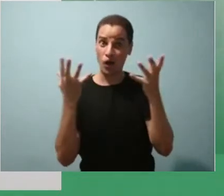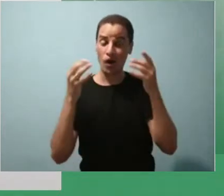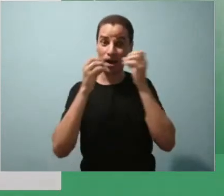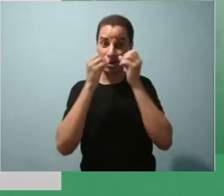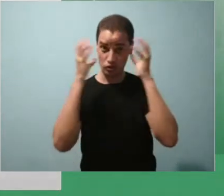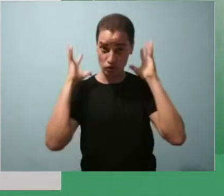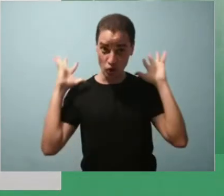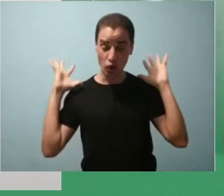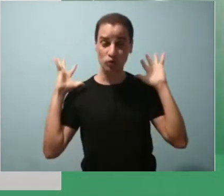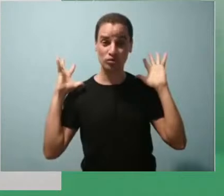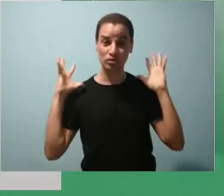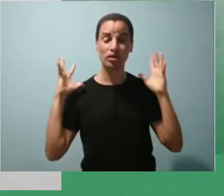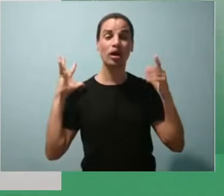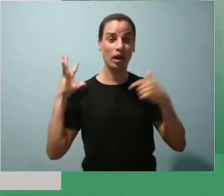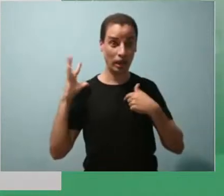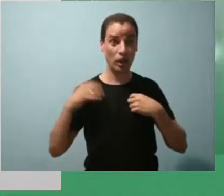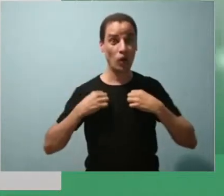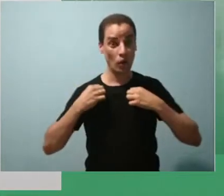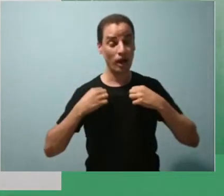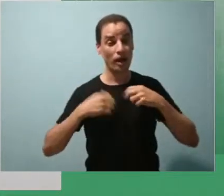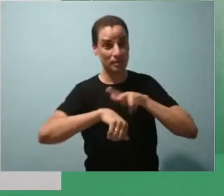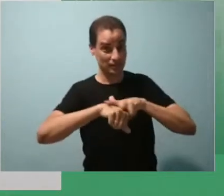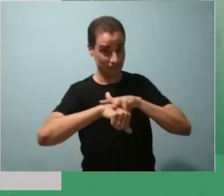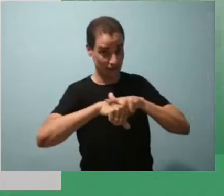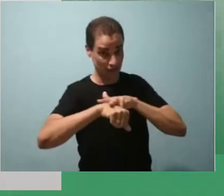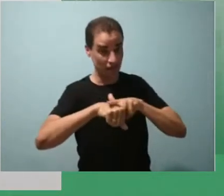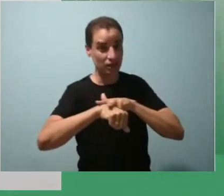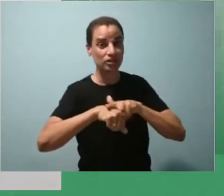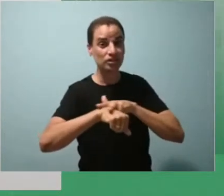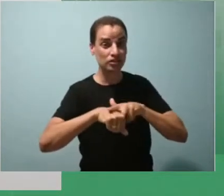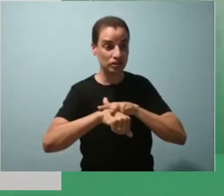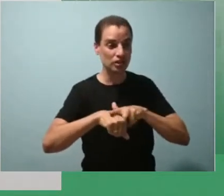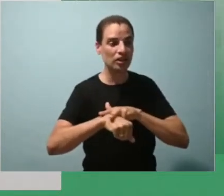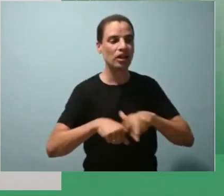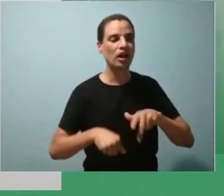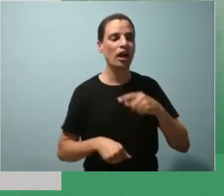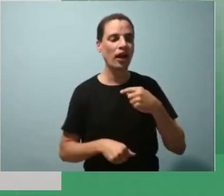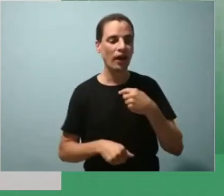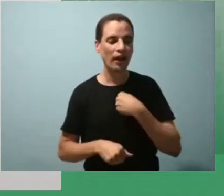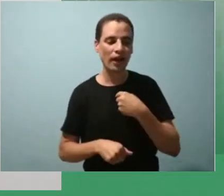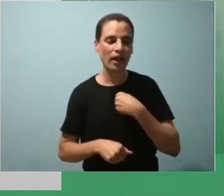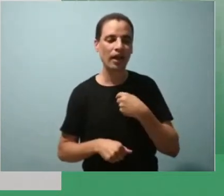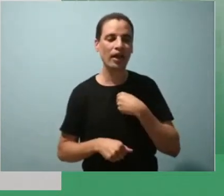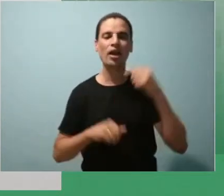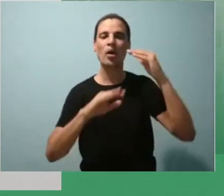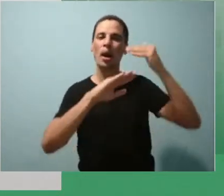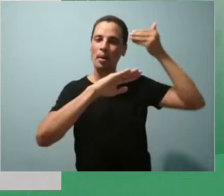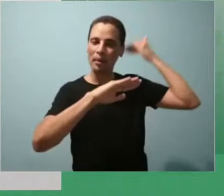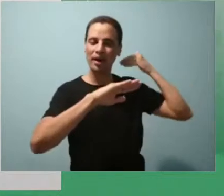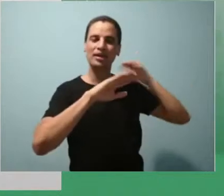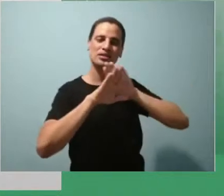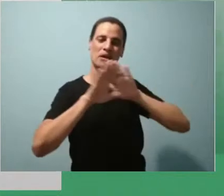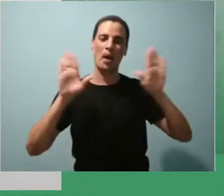usando camisa verde. Estou na minha sala de estudos com a parede de fundo branco.